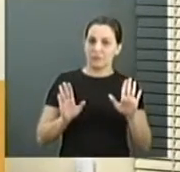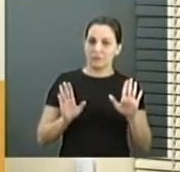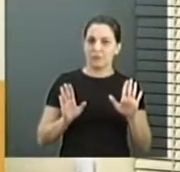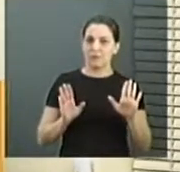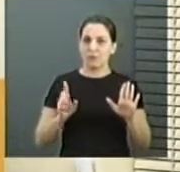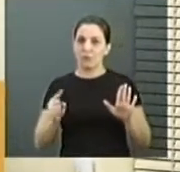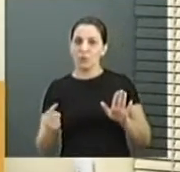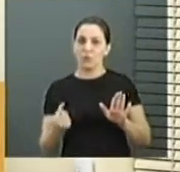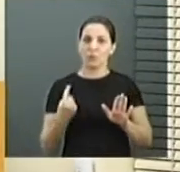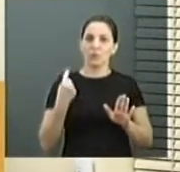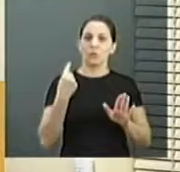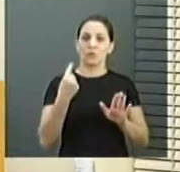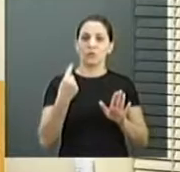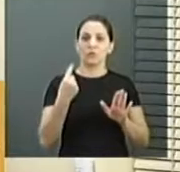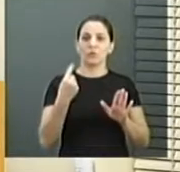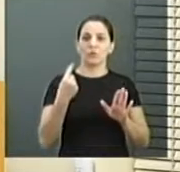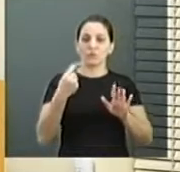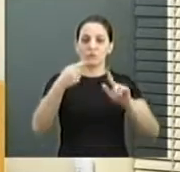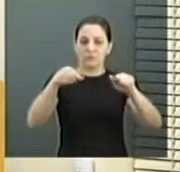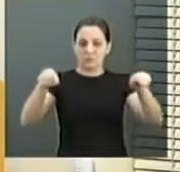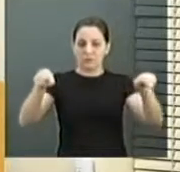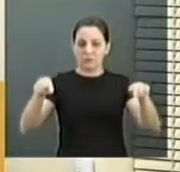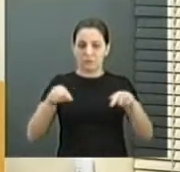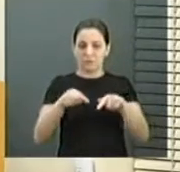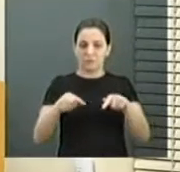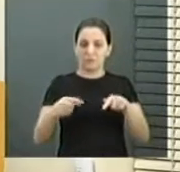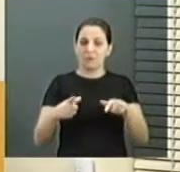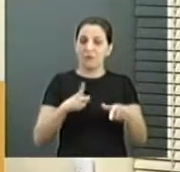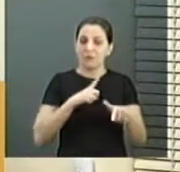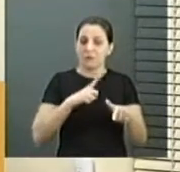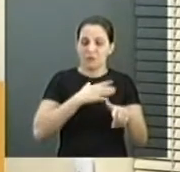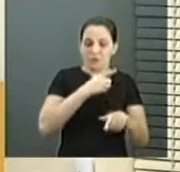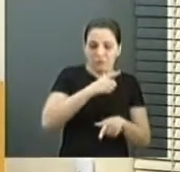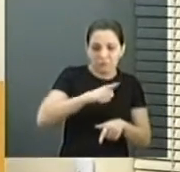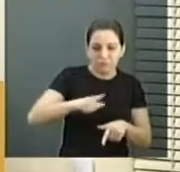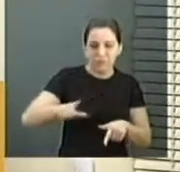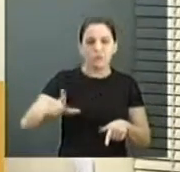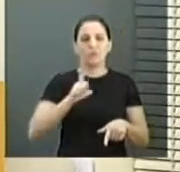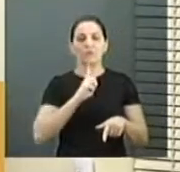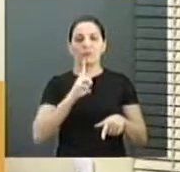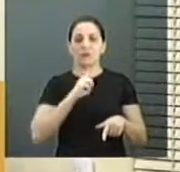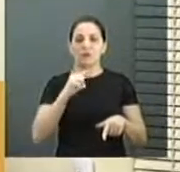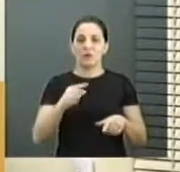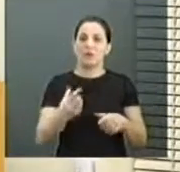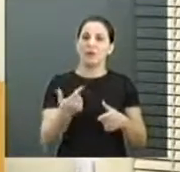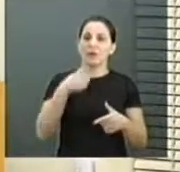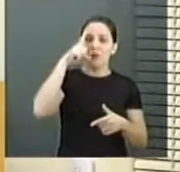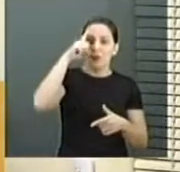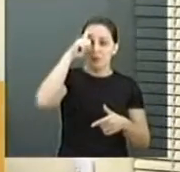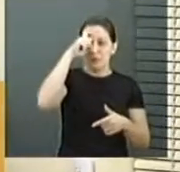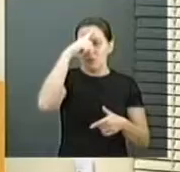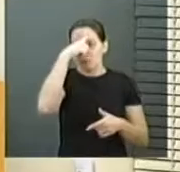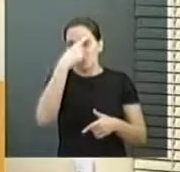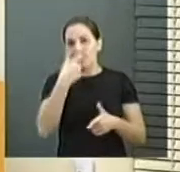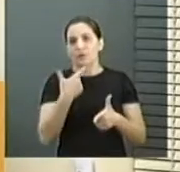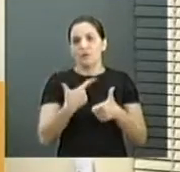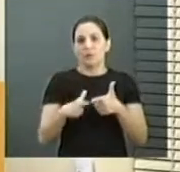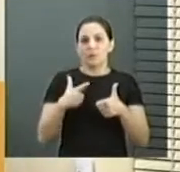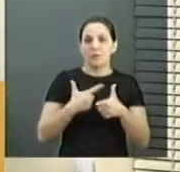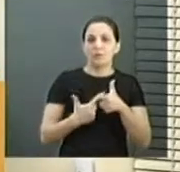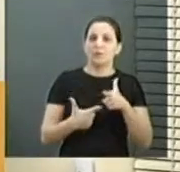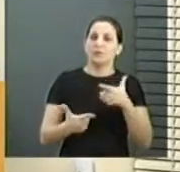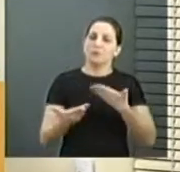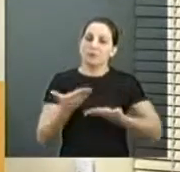empreendimento sobreviveu no terminal nos últimos anos, uma série de problemas envolvia as